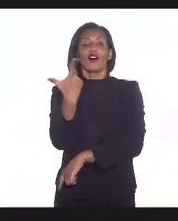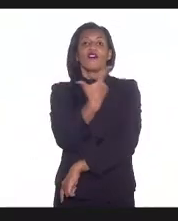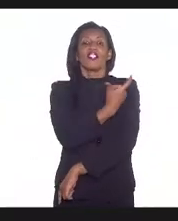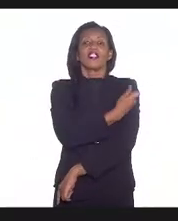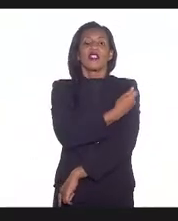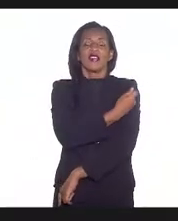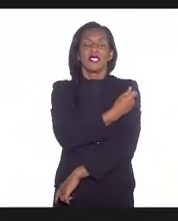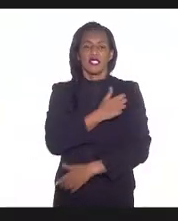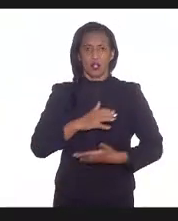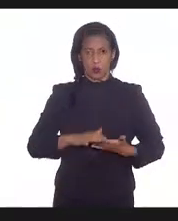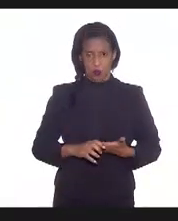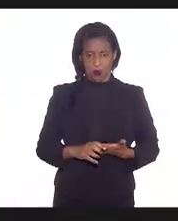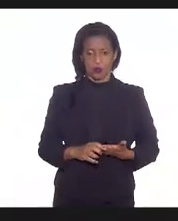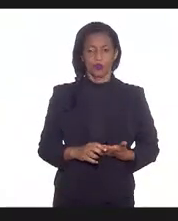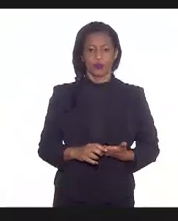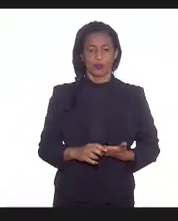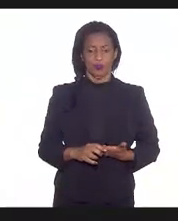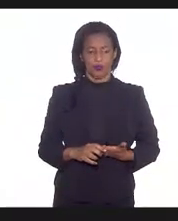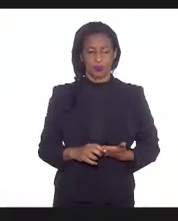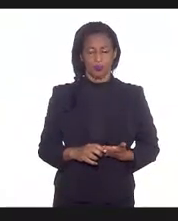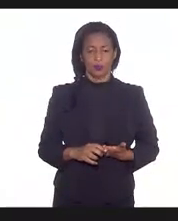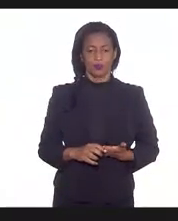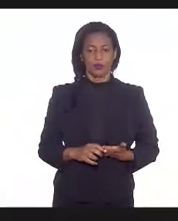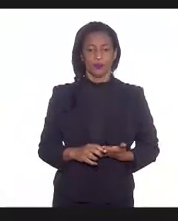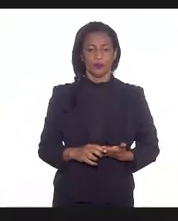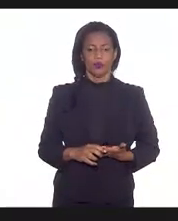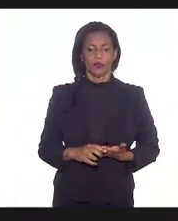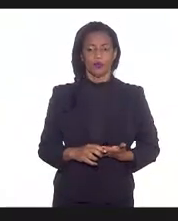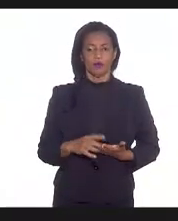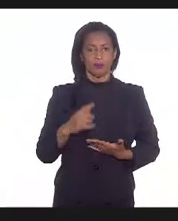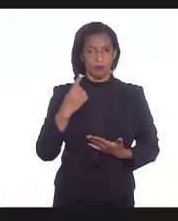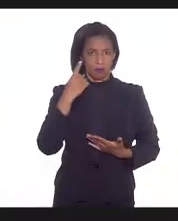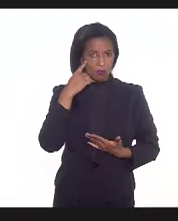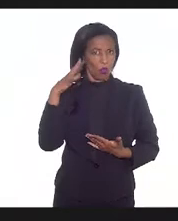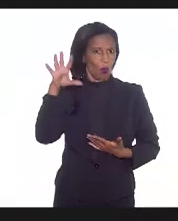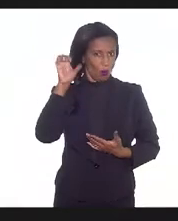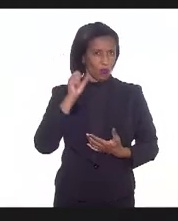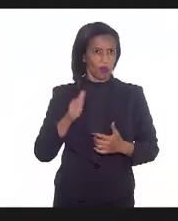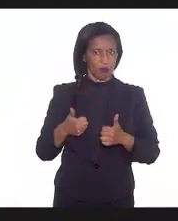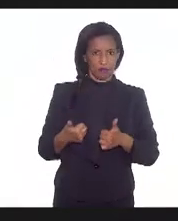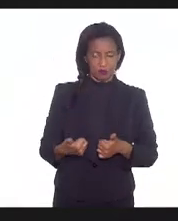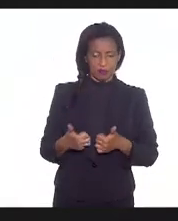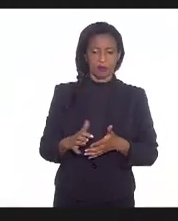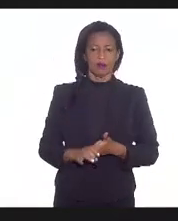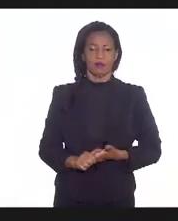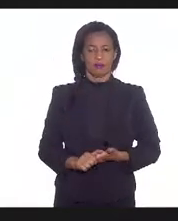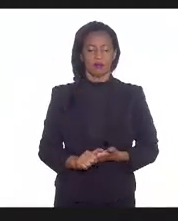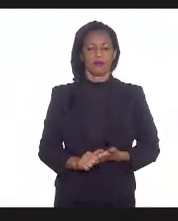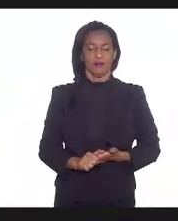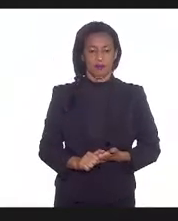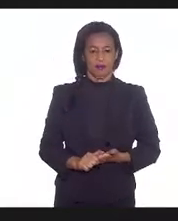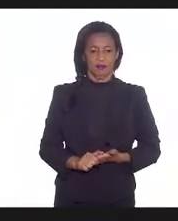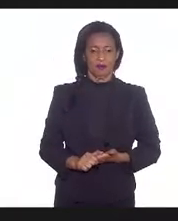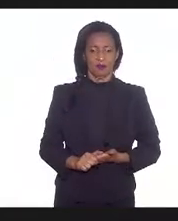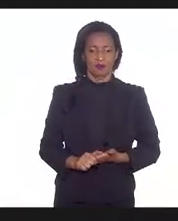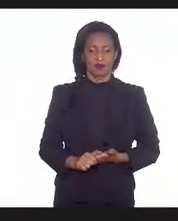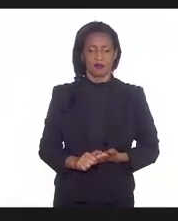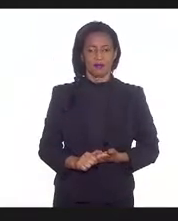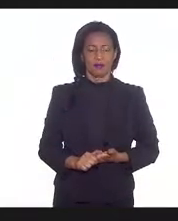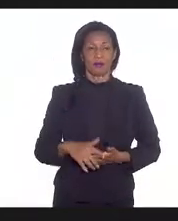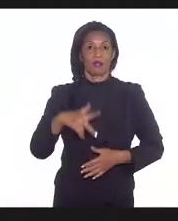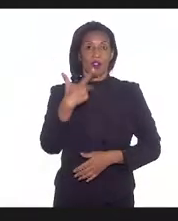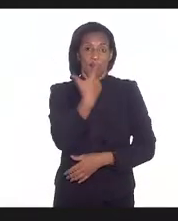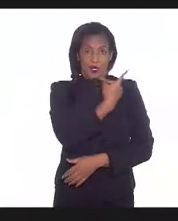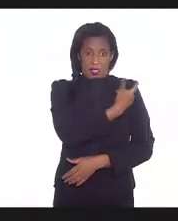novo, que ficamos sem o seu sinal. Então, está dando para escutar agora? Positivo, agora está. Qual é a questão da